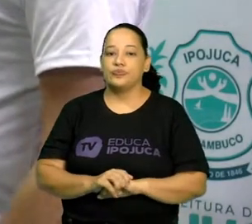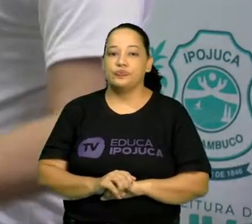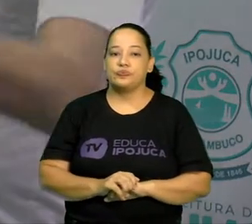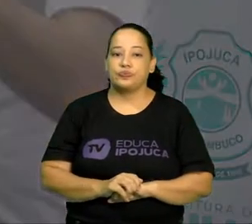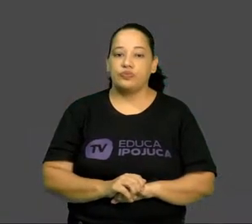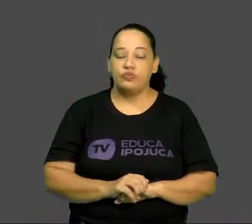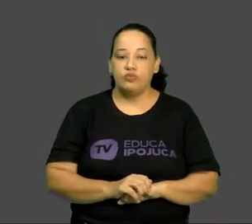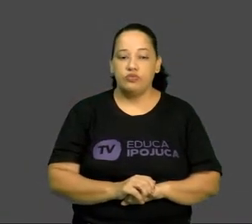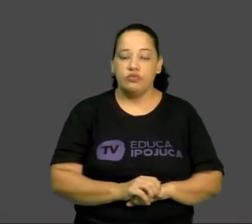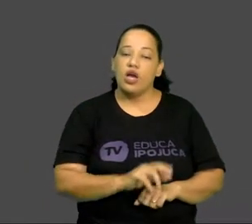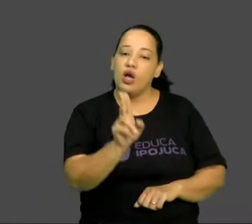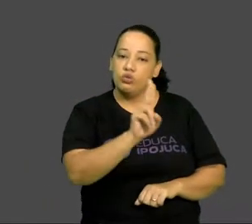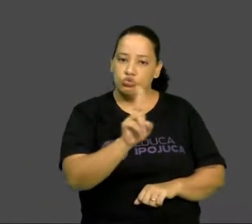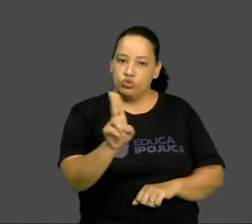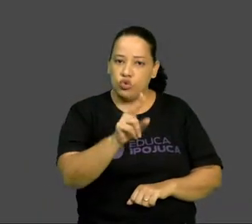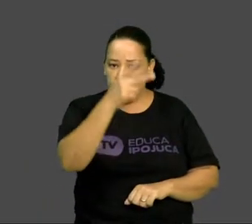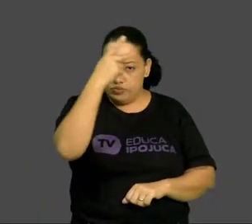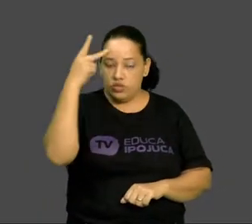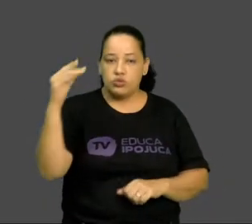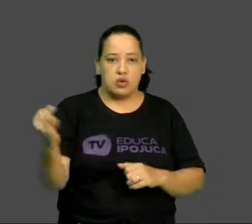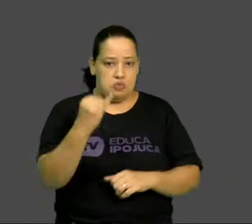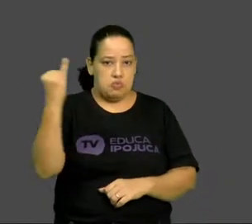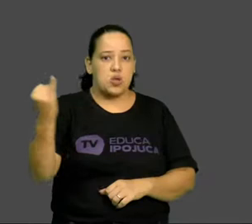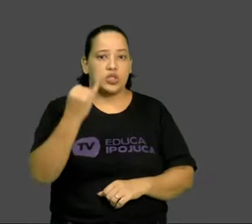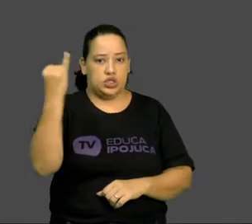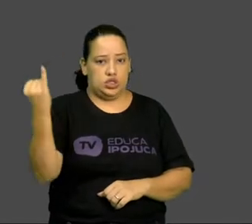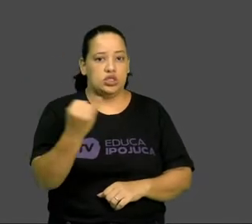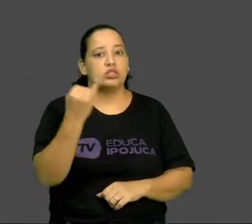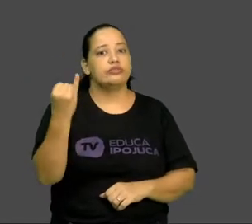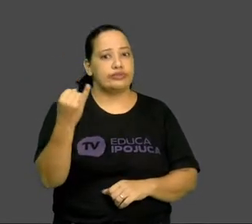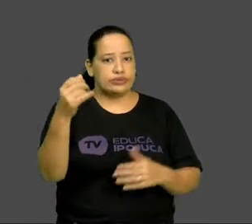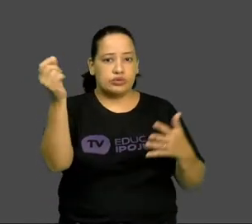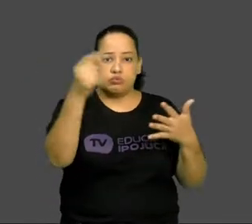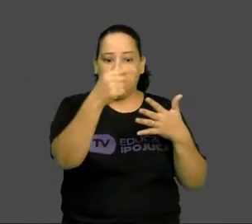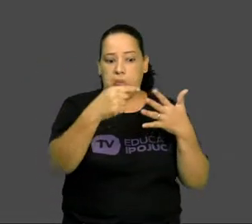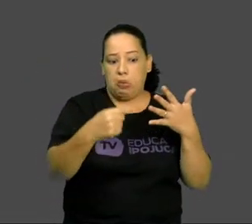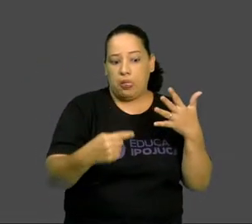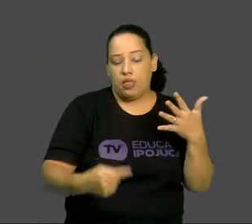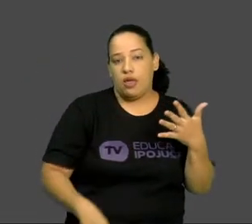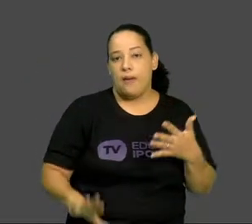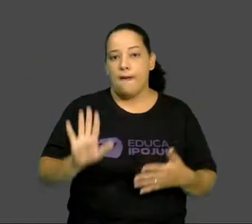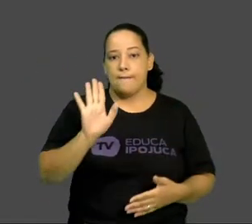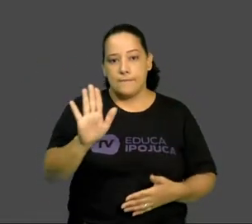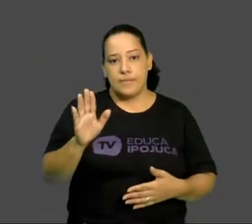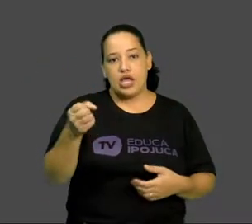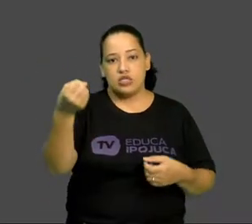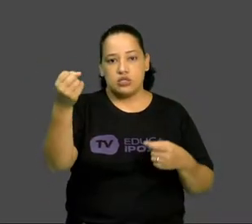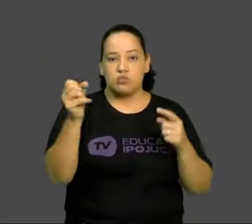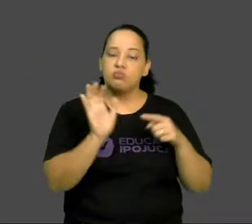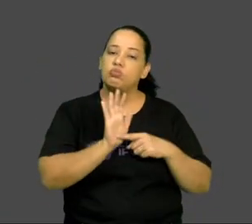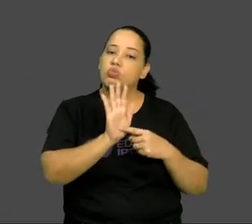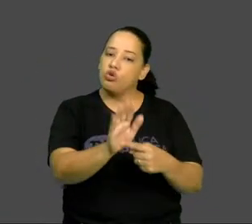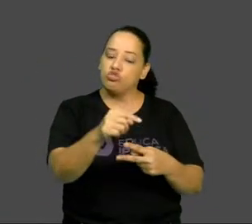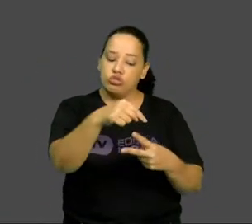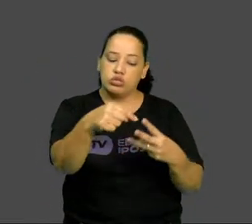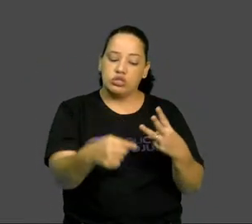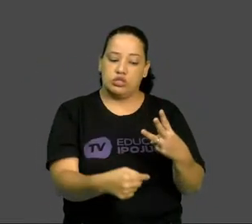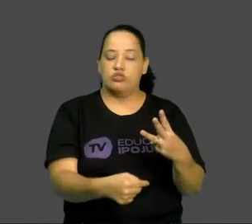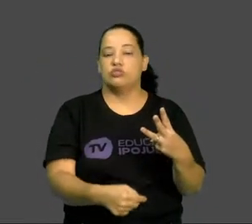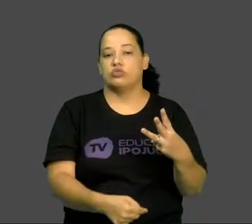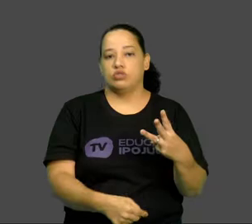Os grandes nomes da dança-teatro. São muitos, mas aí eu queria falar de três pessoas.